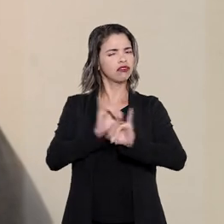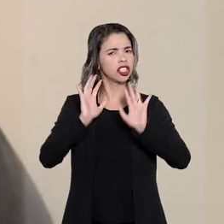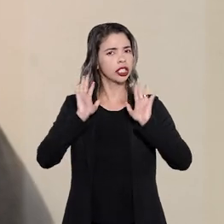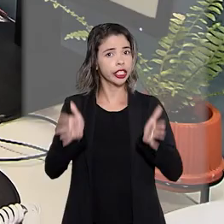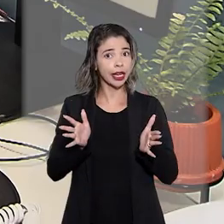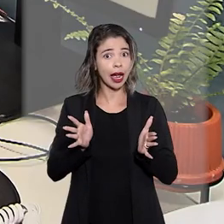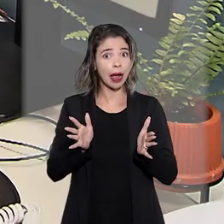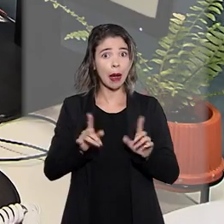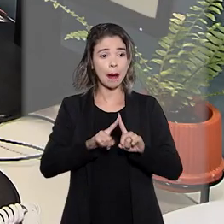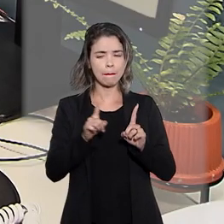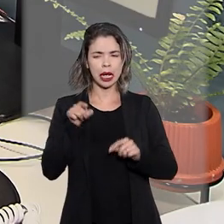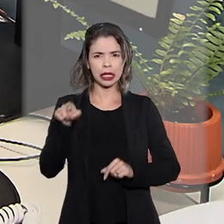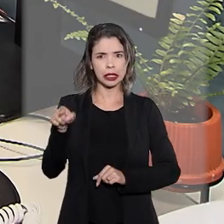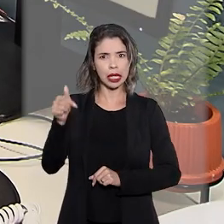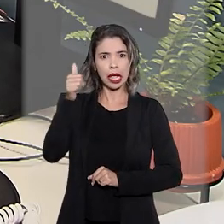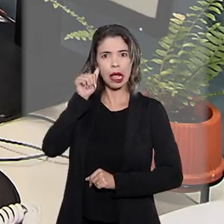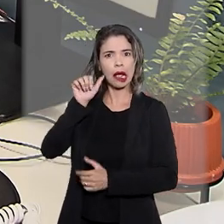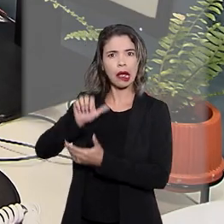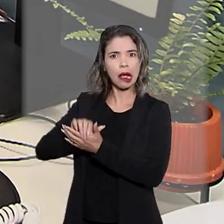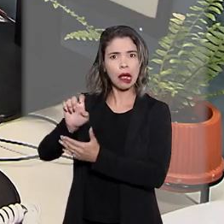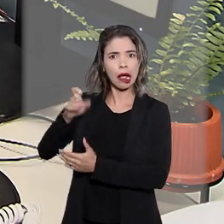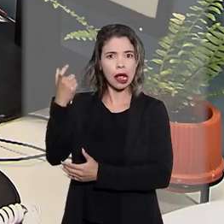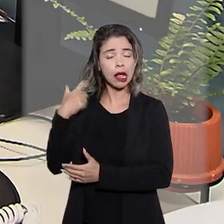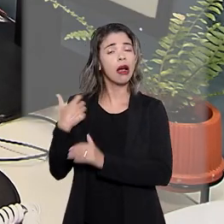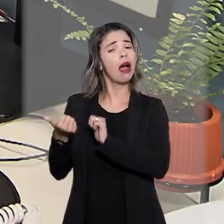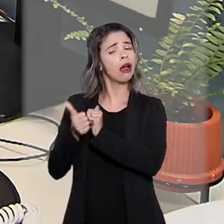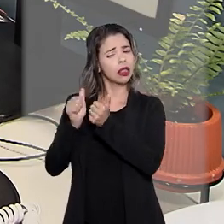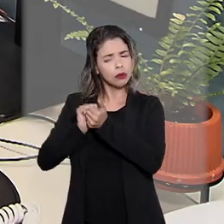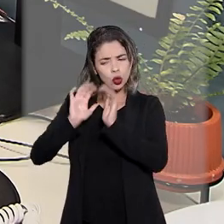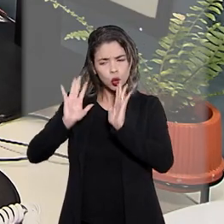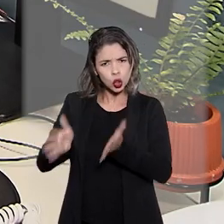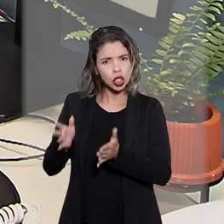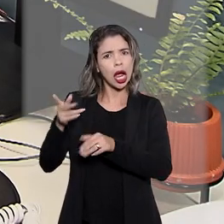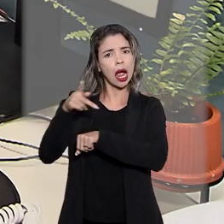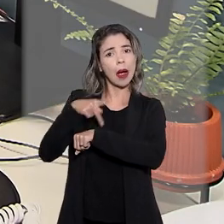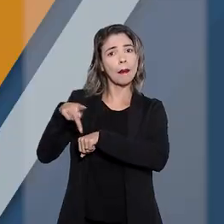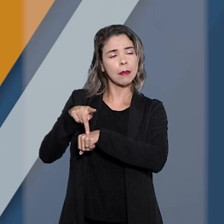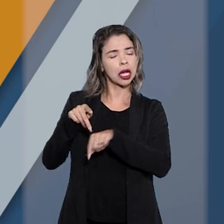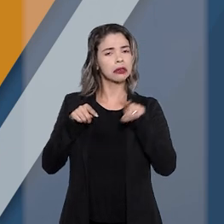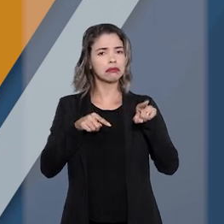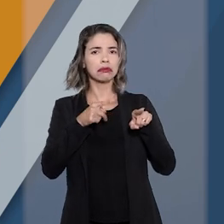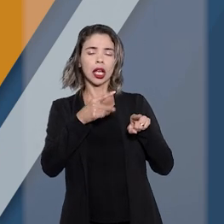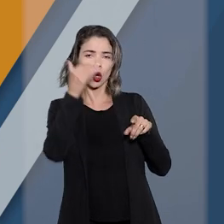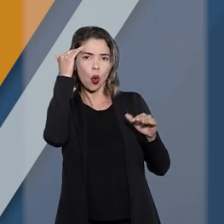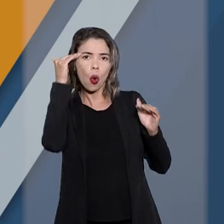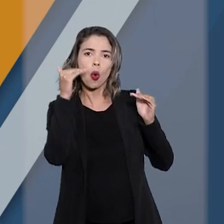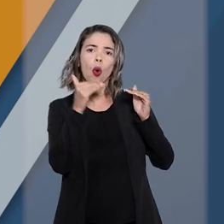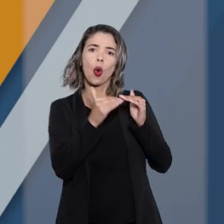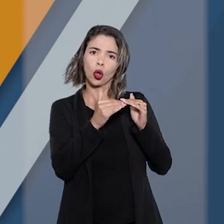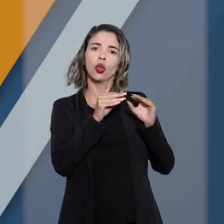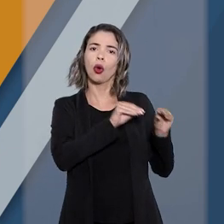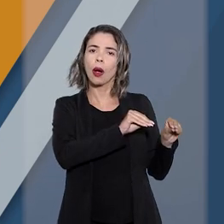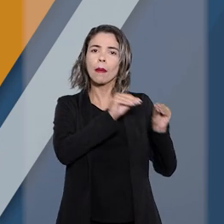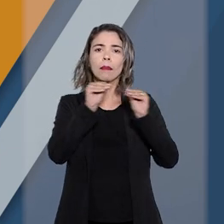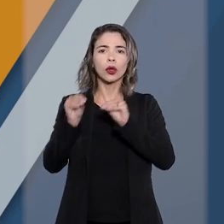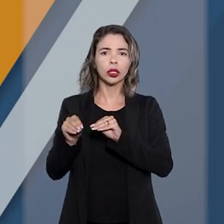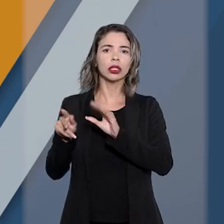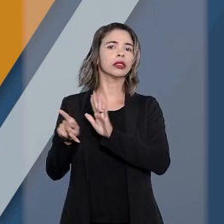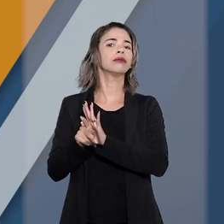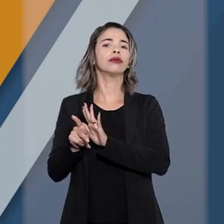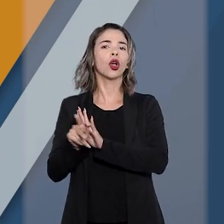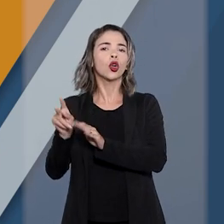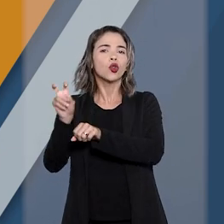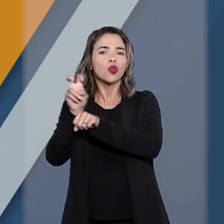para a advogada. Mas, assim que a ex, que se chama Márcia, se adaptou no país, o pai concordou com a mudança da guarda